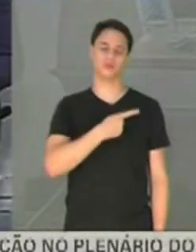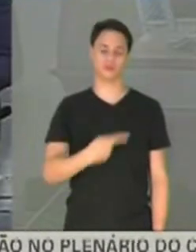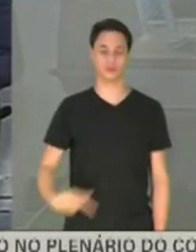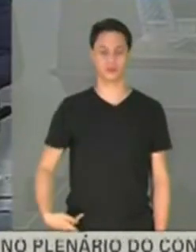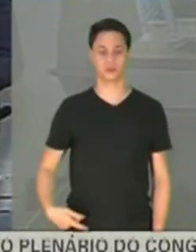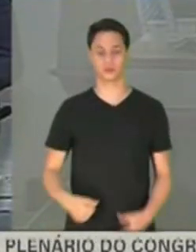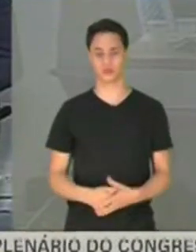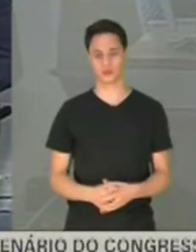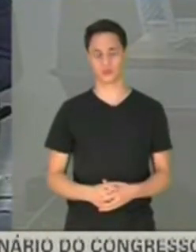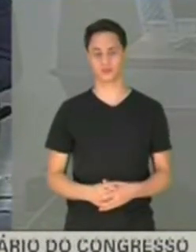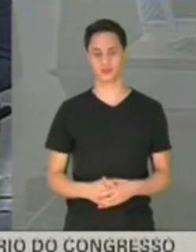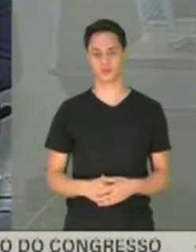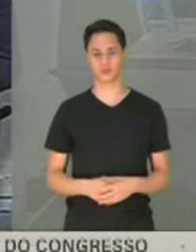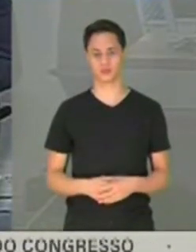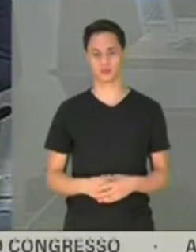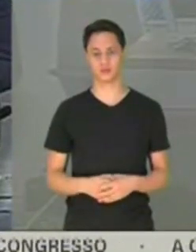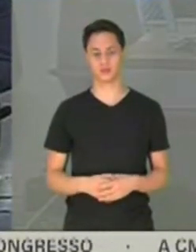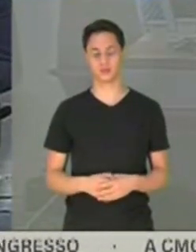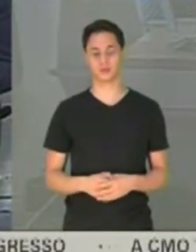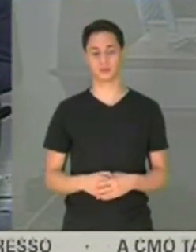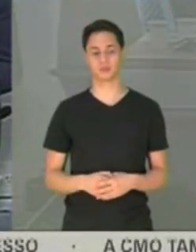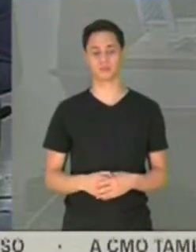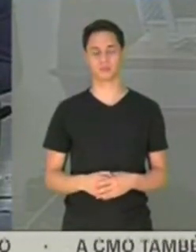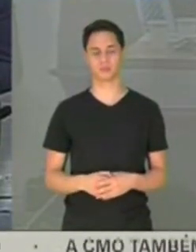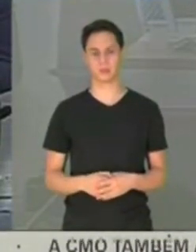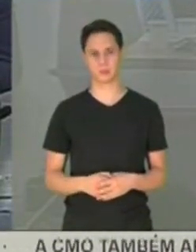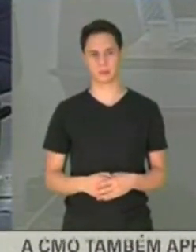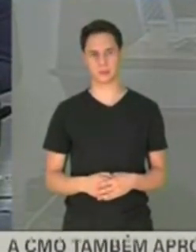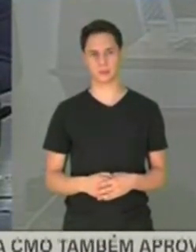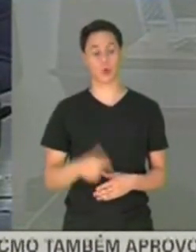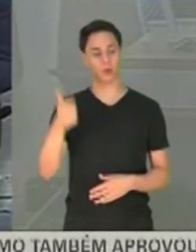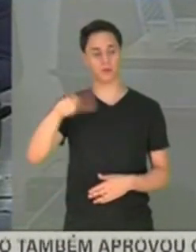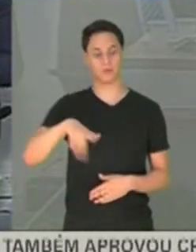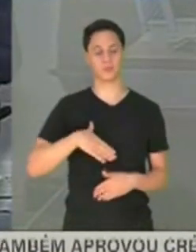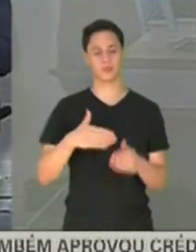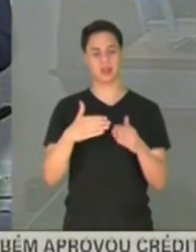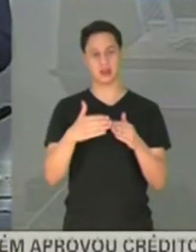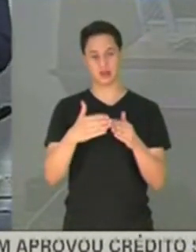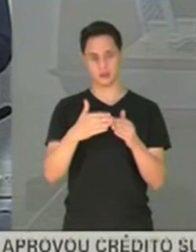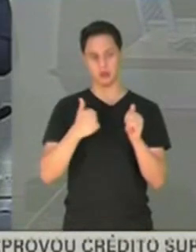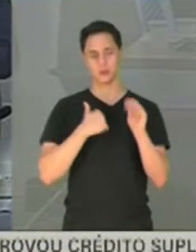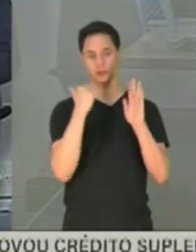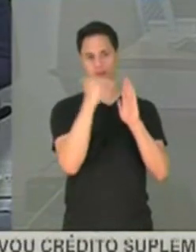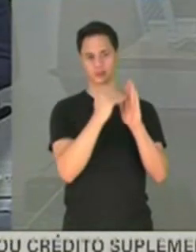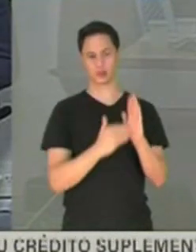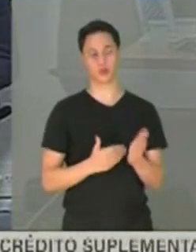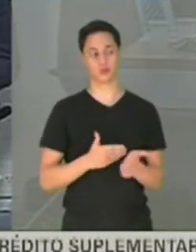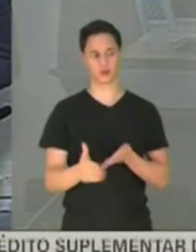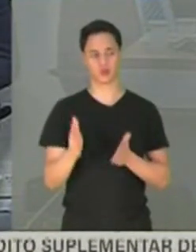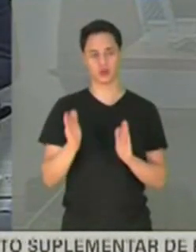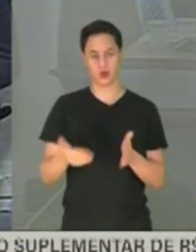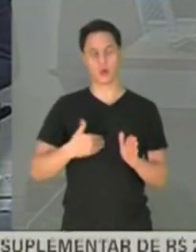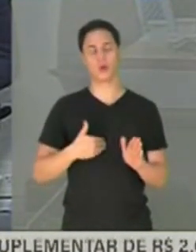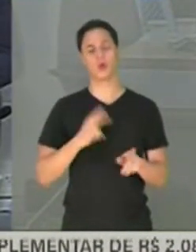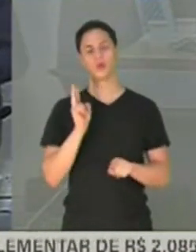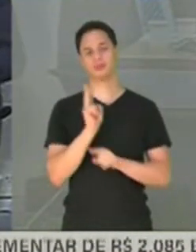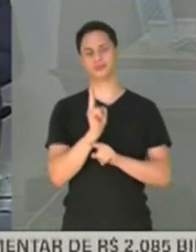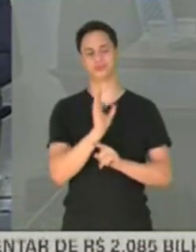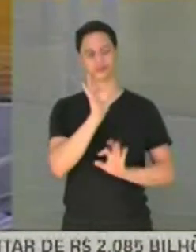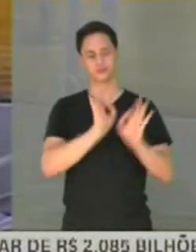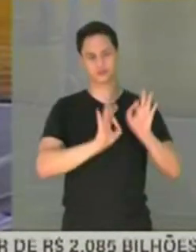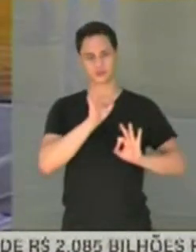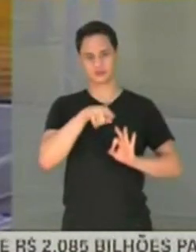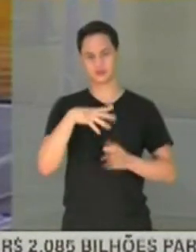fazer aqui um requerimento que eu já dei entrada, está sob os cuidados da assessoria, que é muito